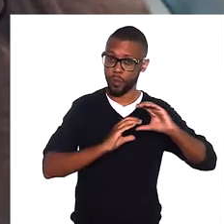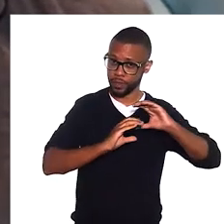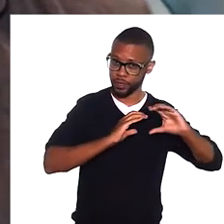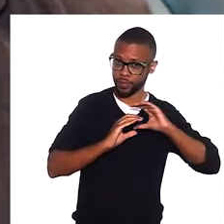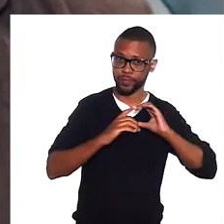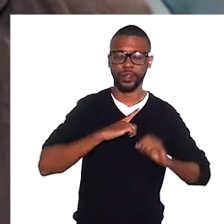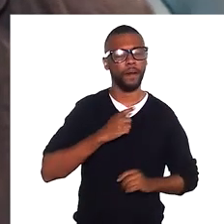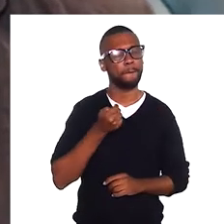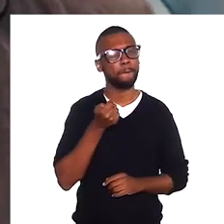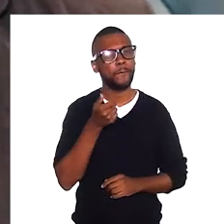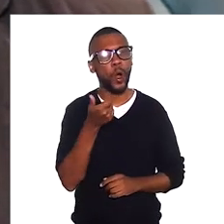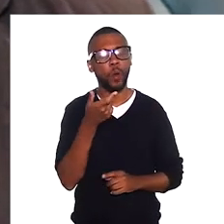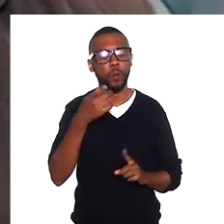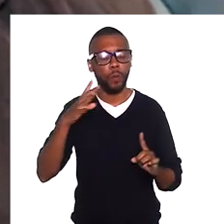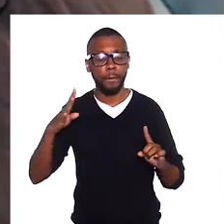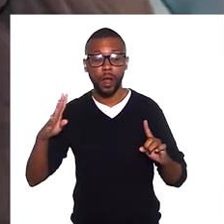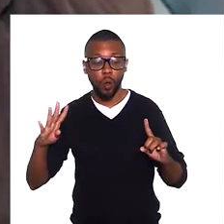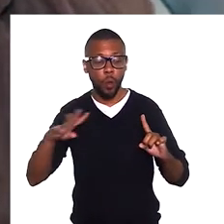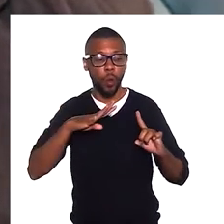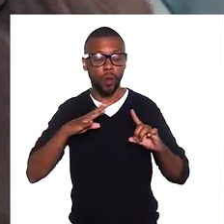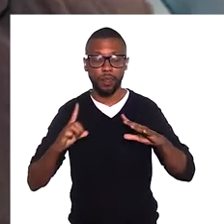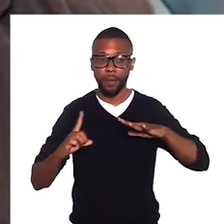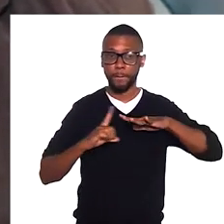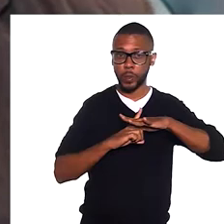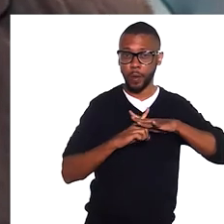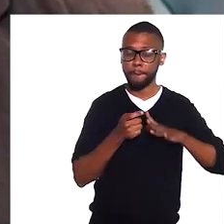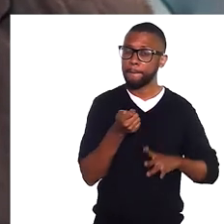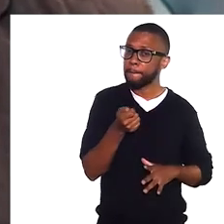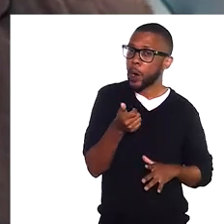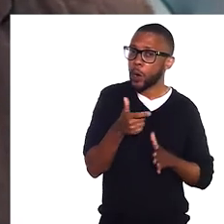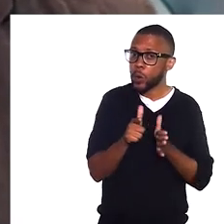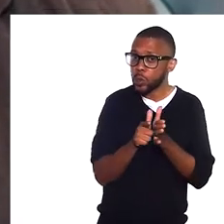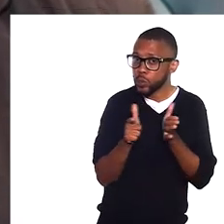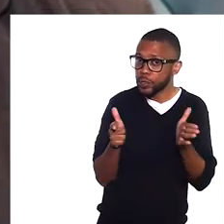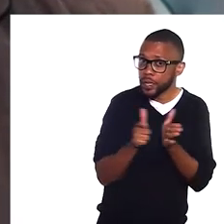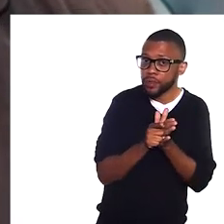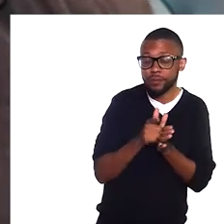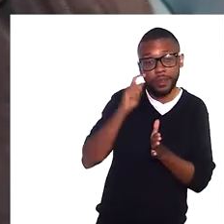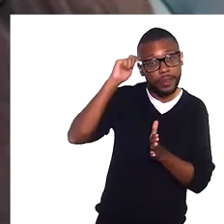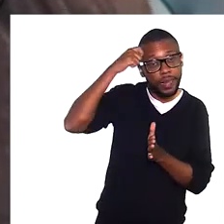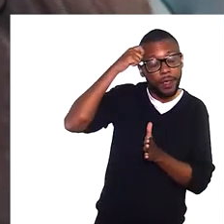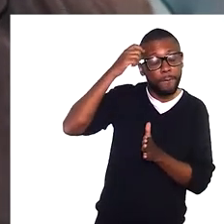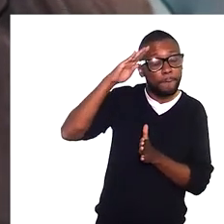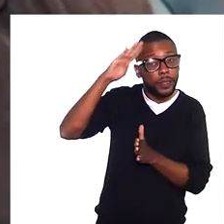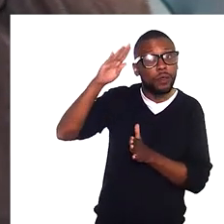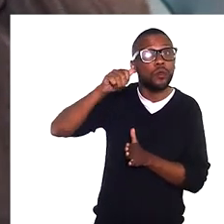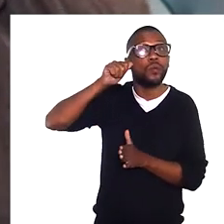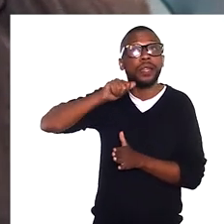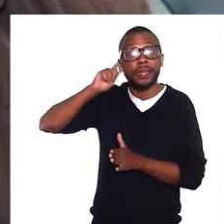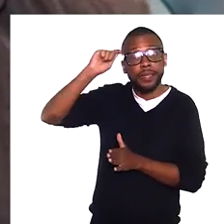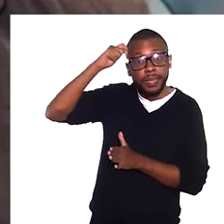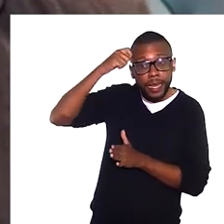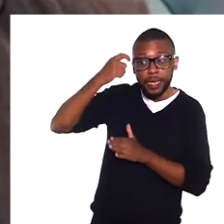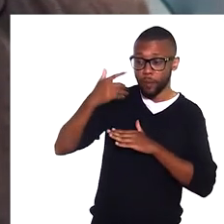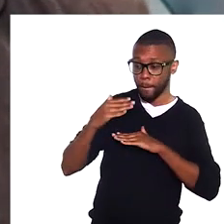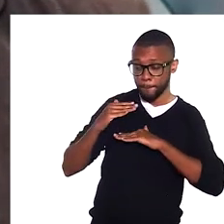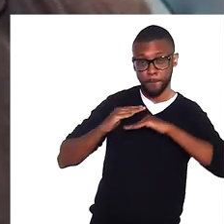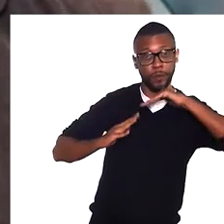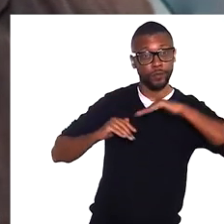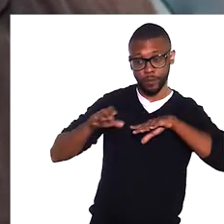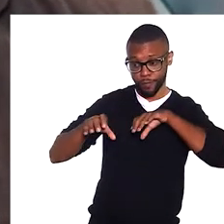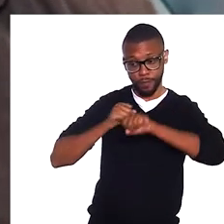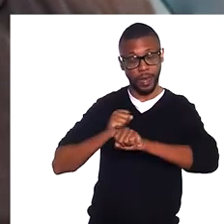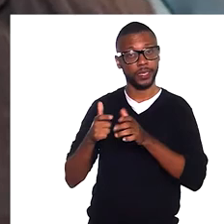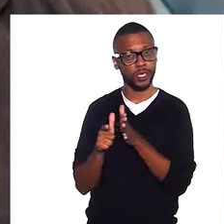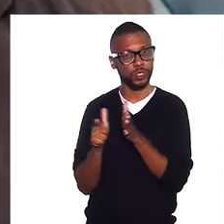muito poucos, pelo menos com visibilidade, muito poucos jornalistas negros, especialmente mulheres negras como jornalistas.